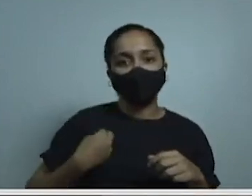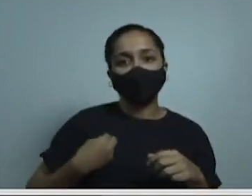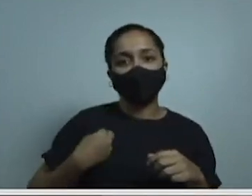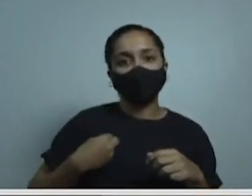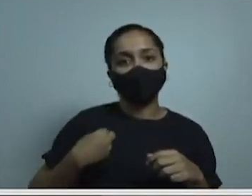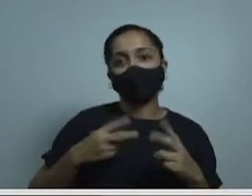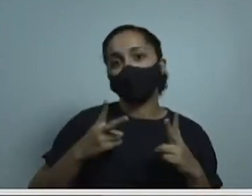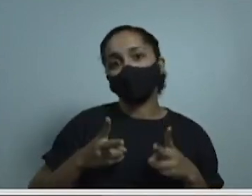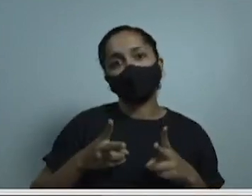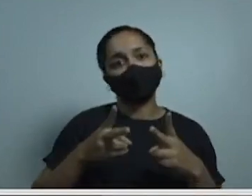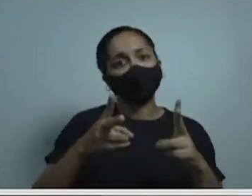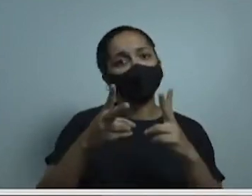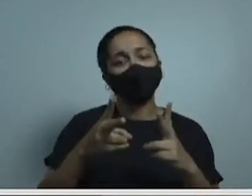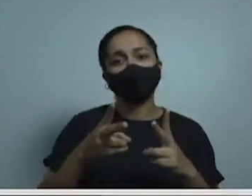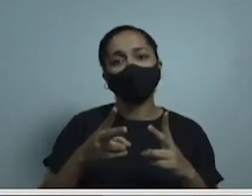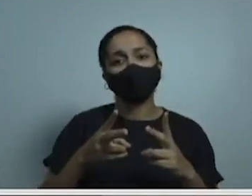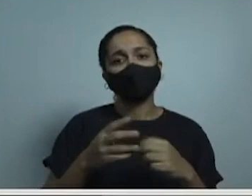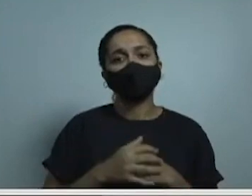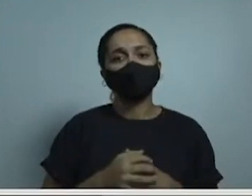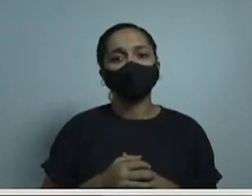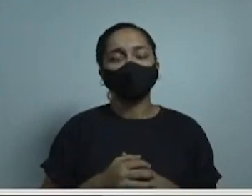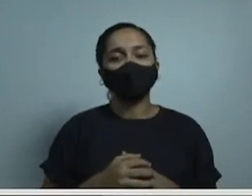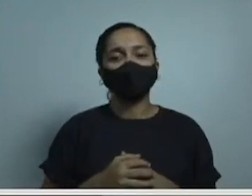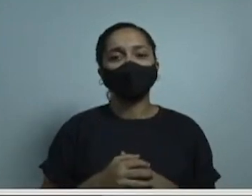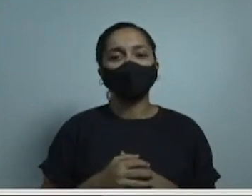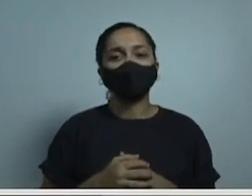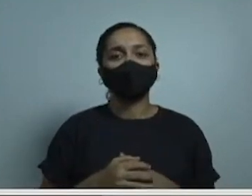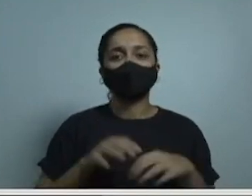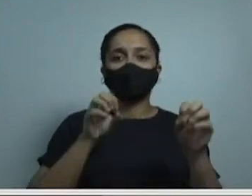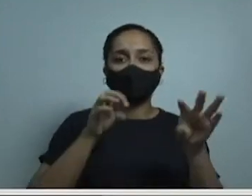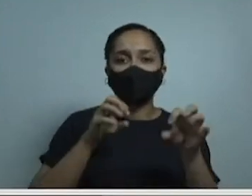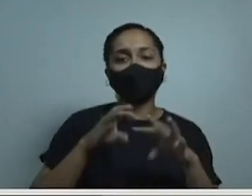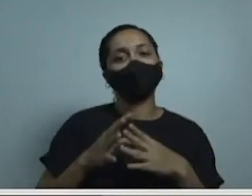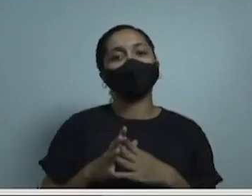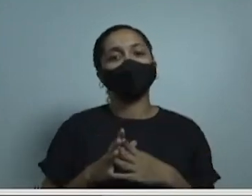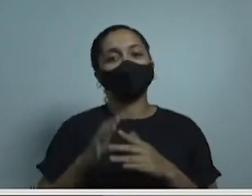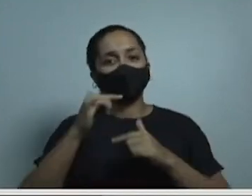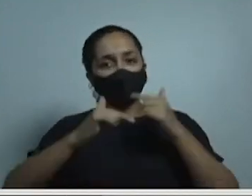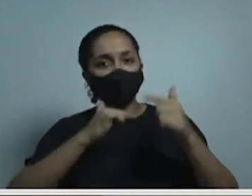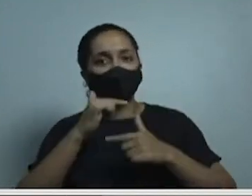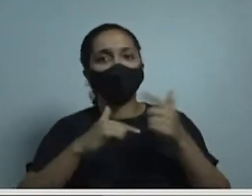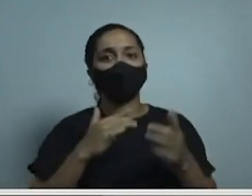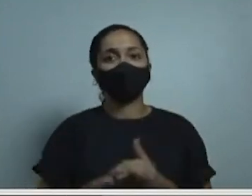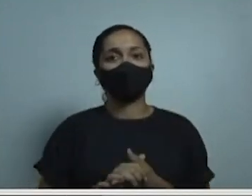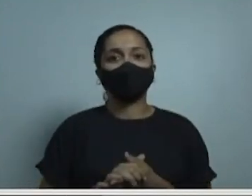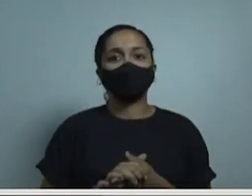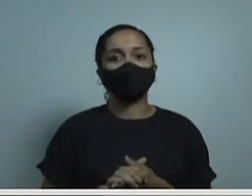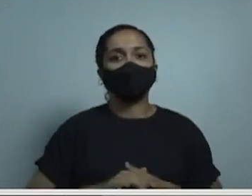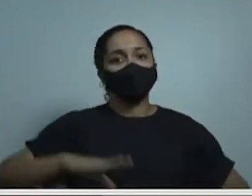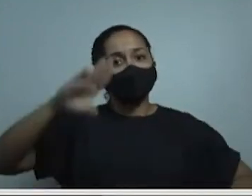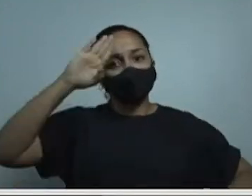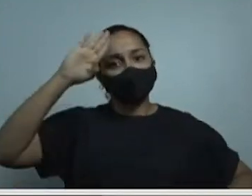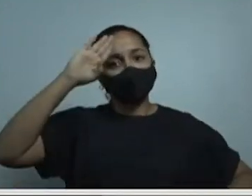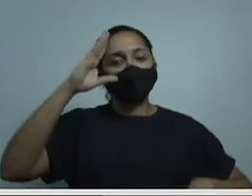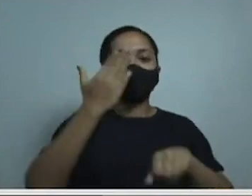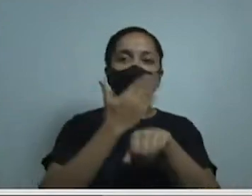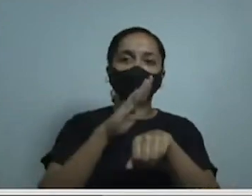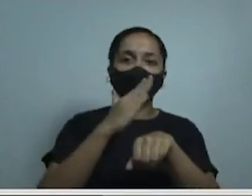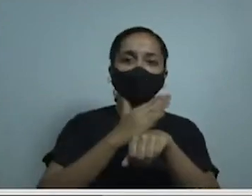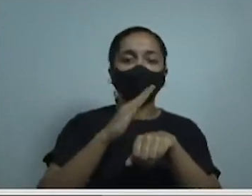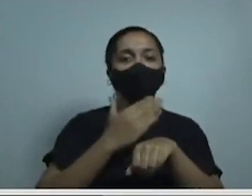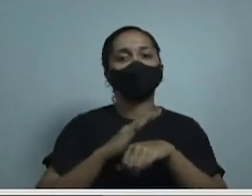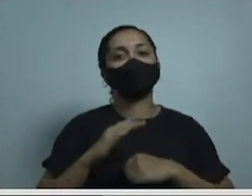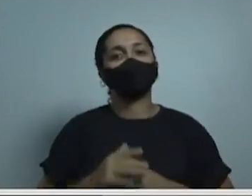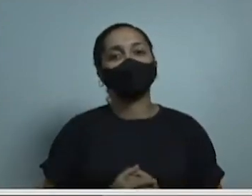ensinar, vamos treinar nossas tropas, vamos produzir, vamos